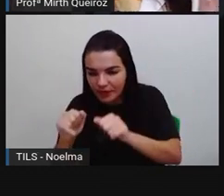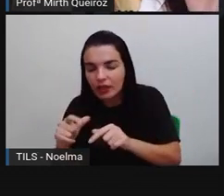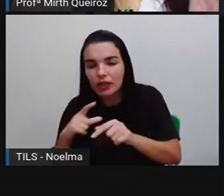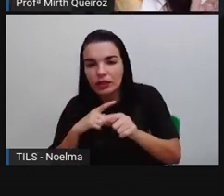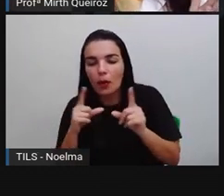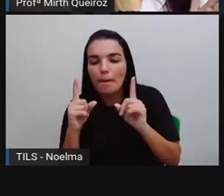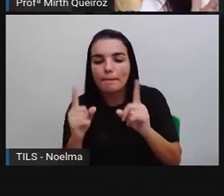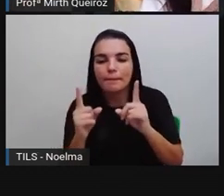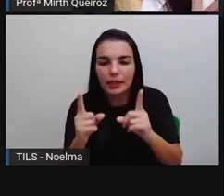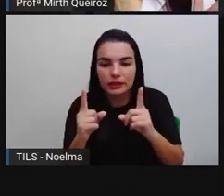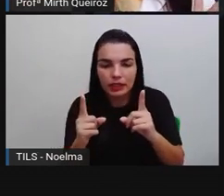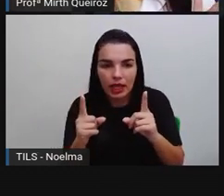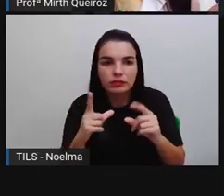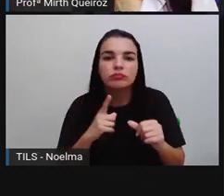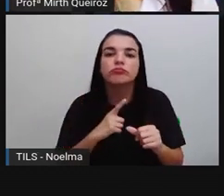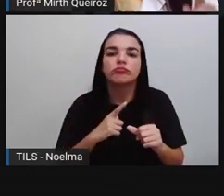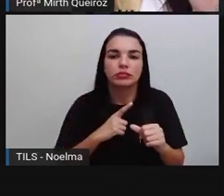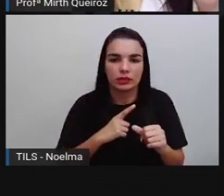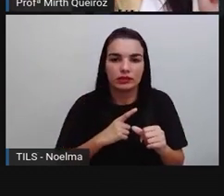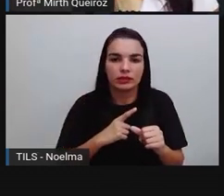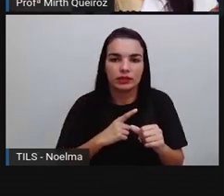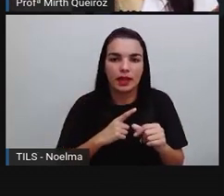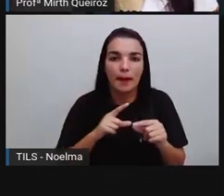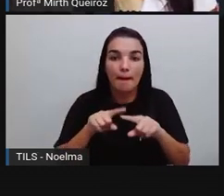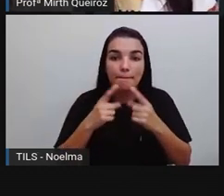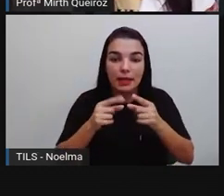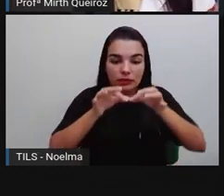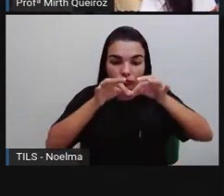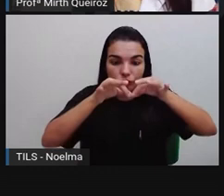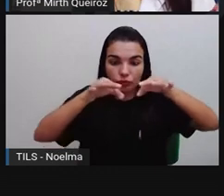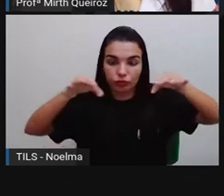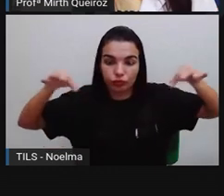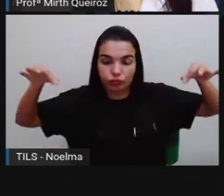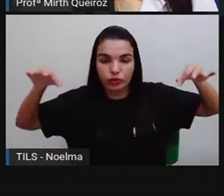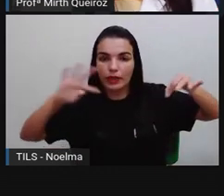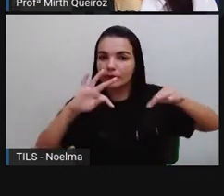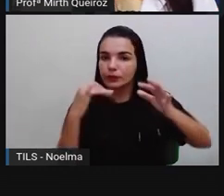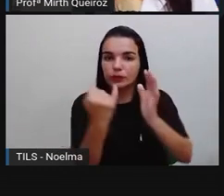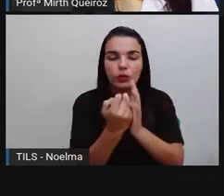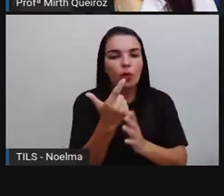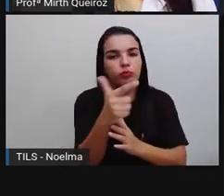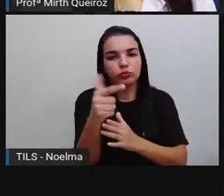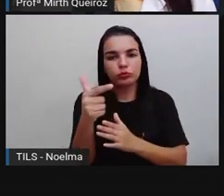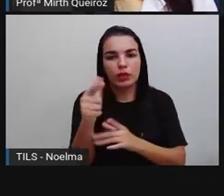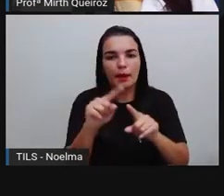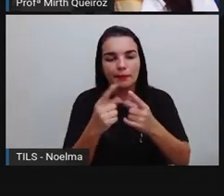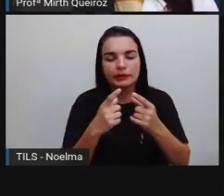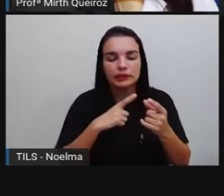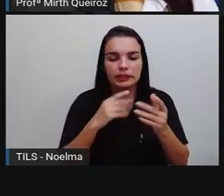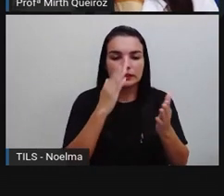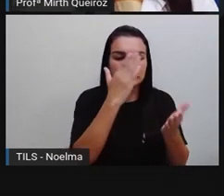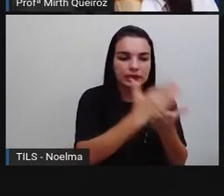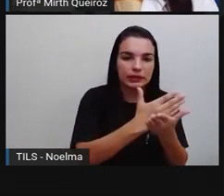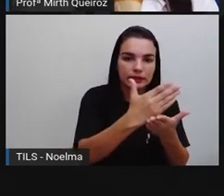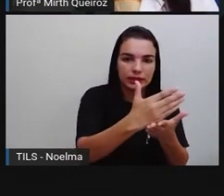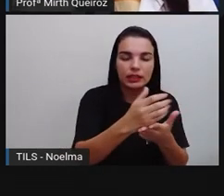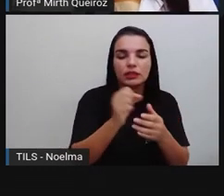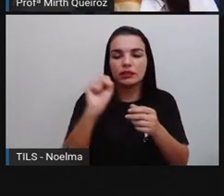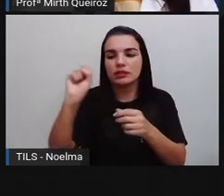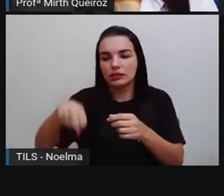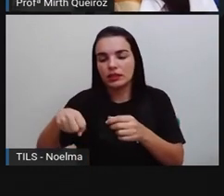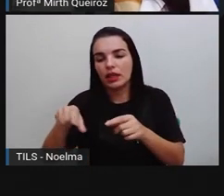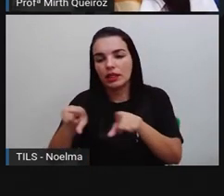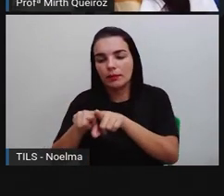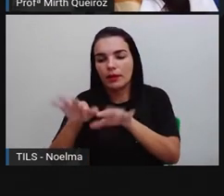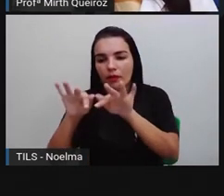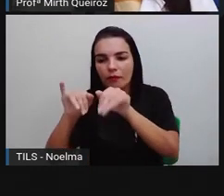fim, mas um pedaço de uma reta pode ter o ponto inicial e o ponto final. E assim seria um segmento